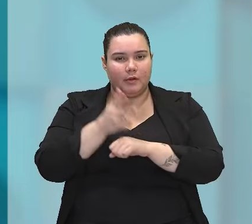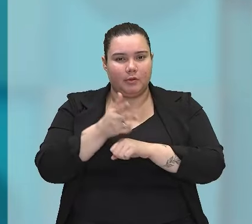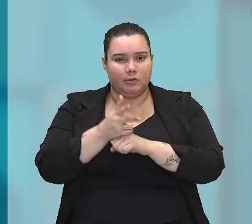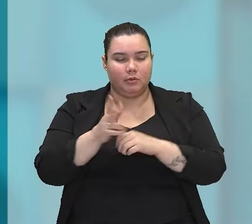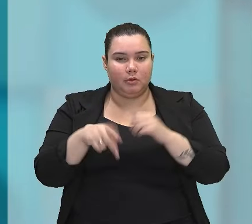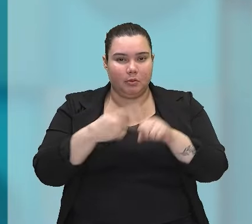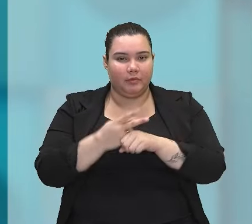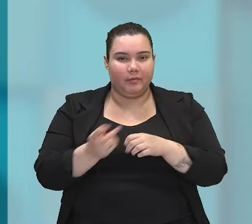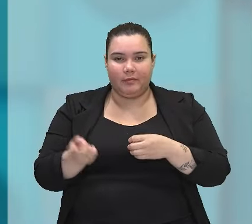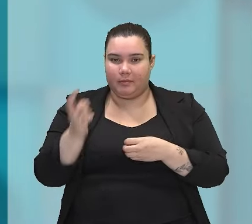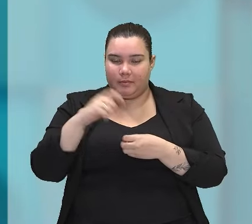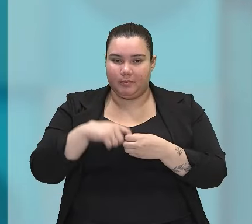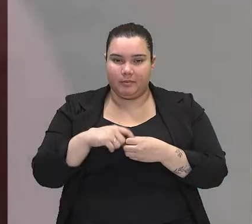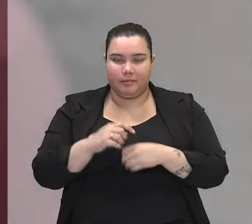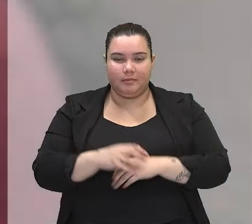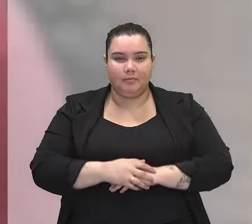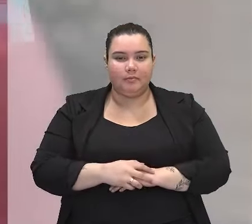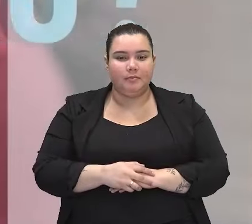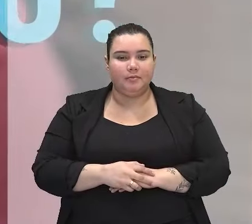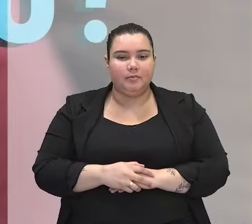retorna com a resposta.